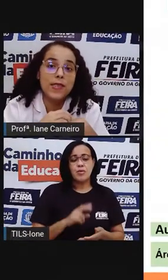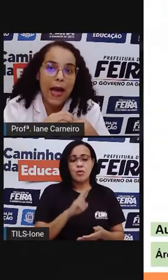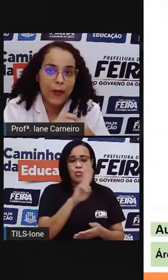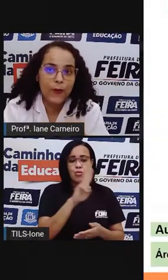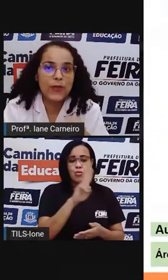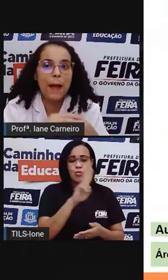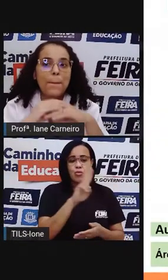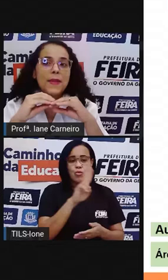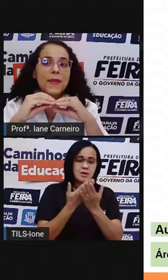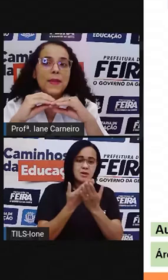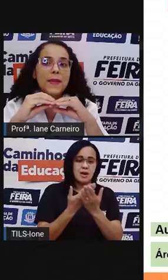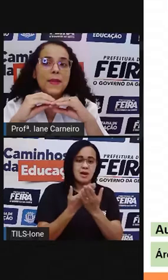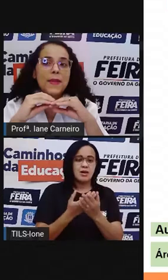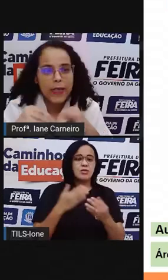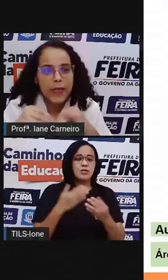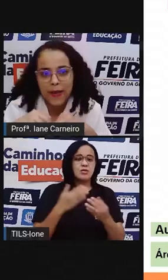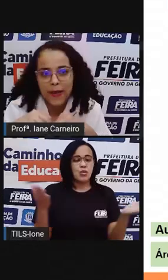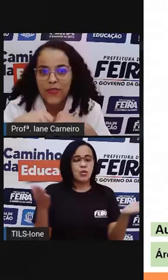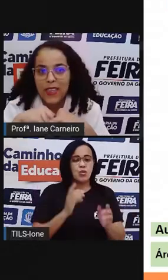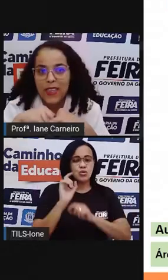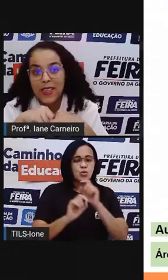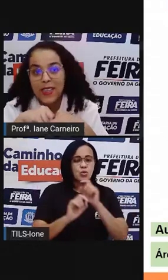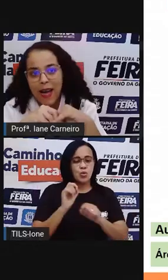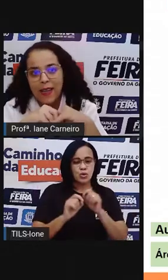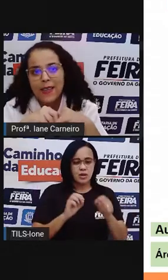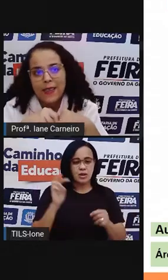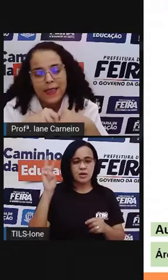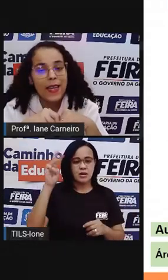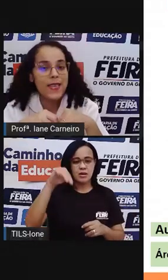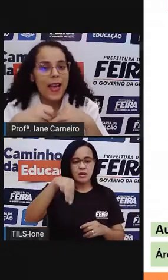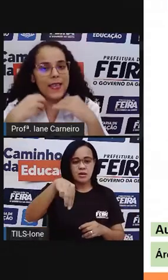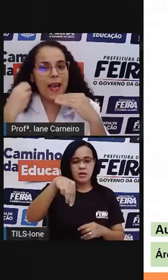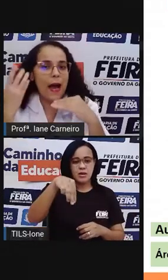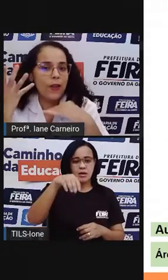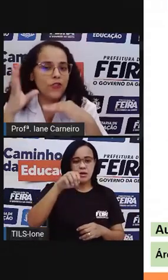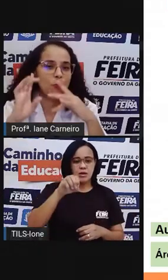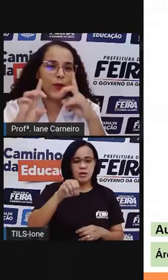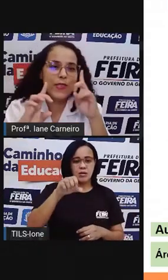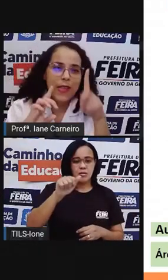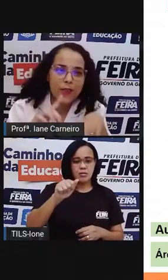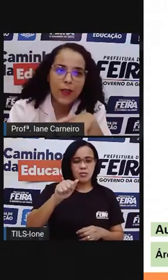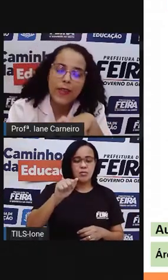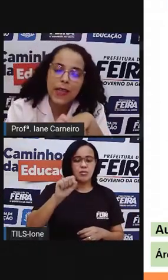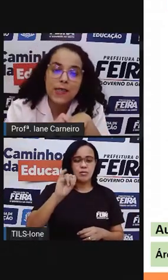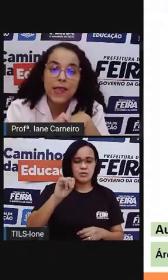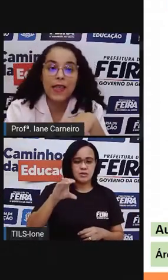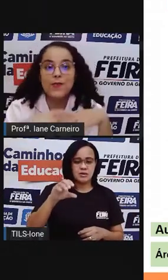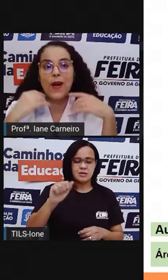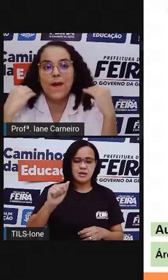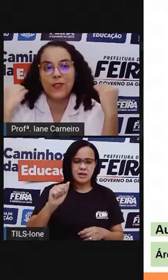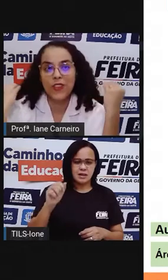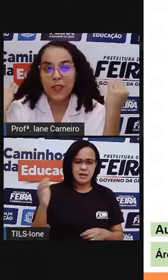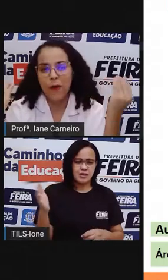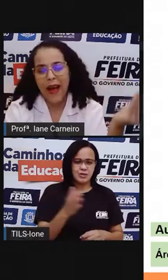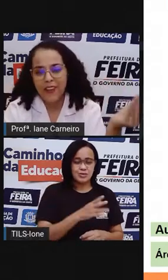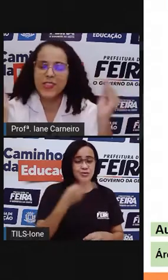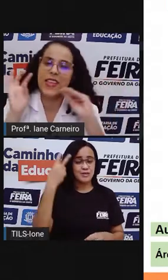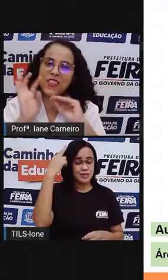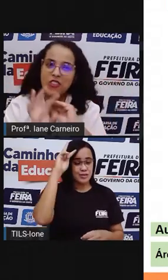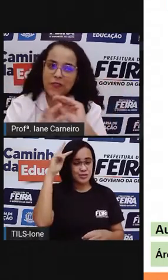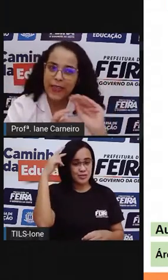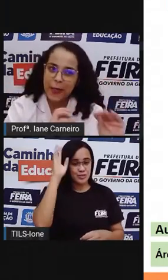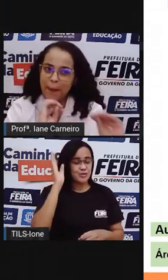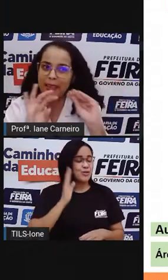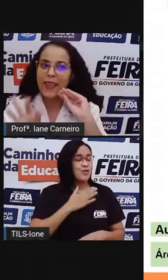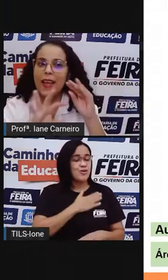Mosaico da Minha História Preferida, né? E aí é a aula de número 196, uma aula de linguagens